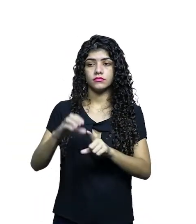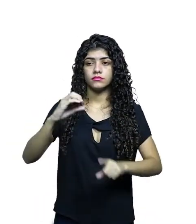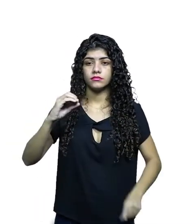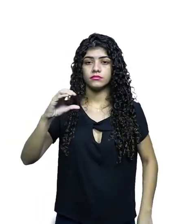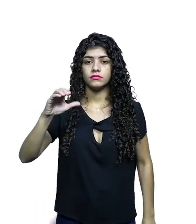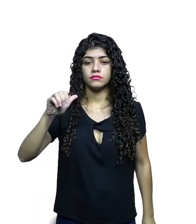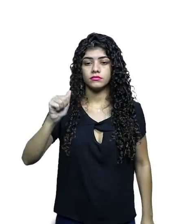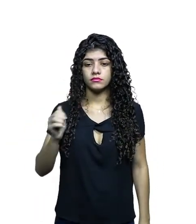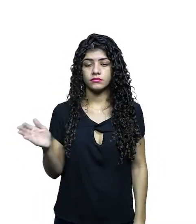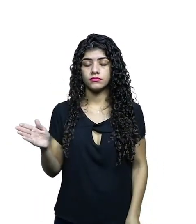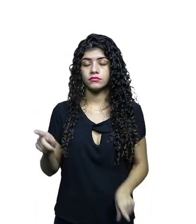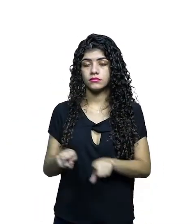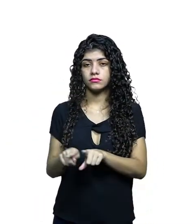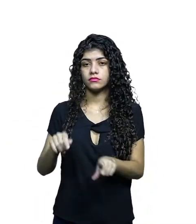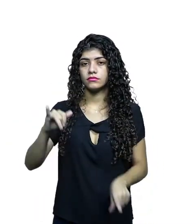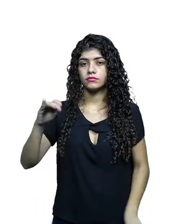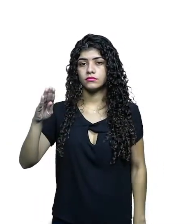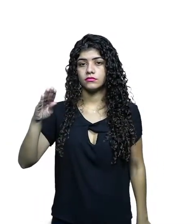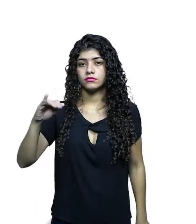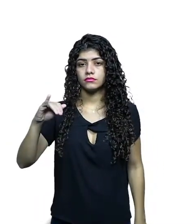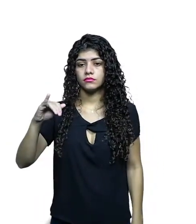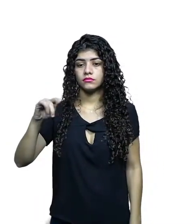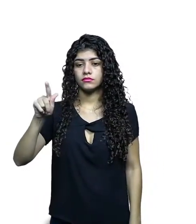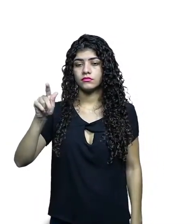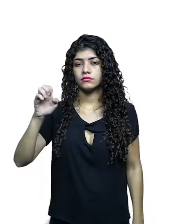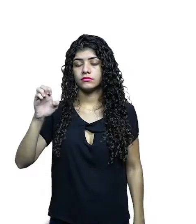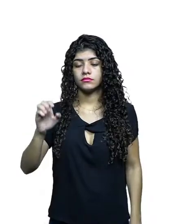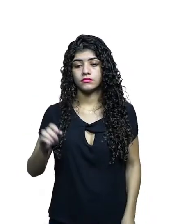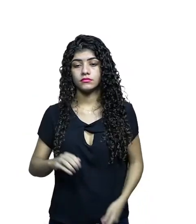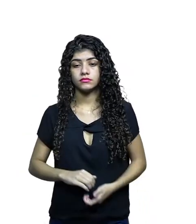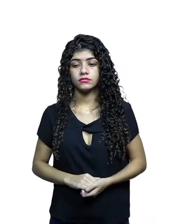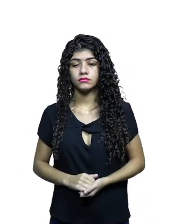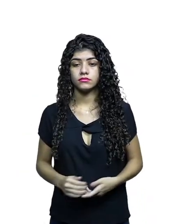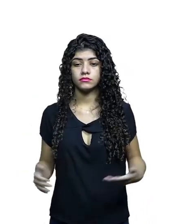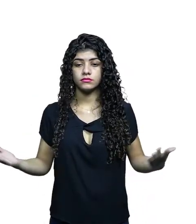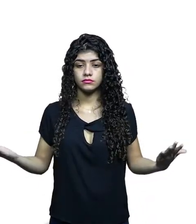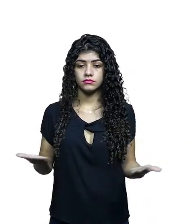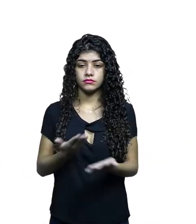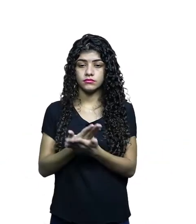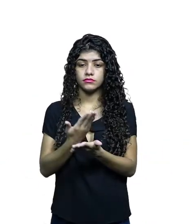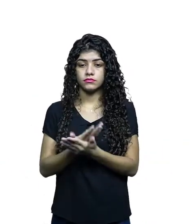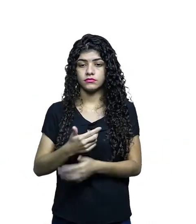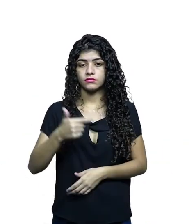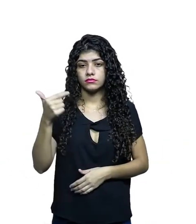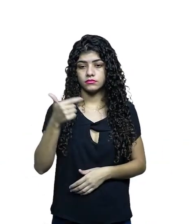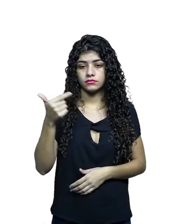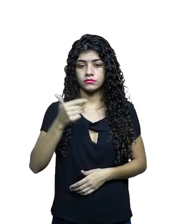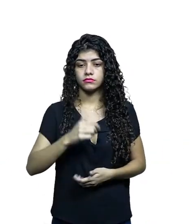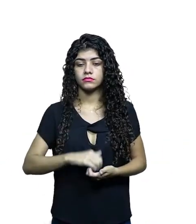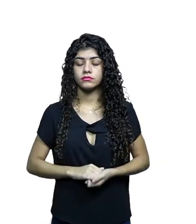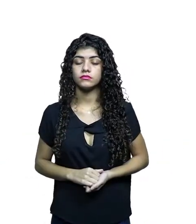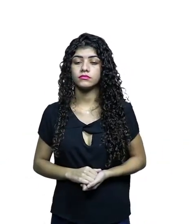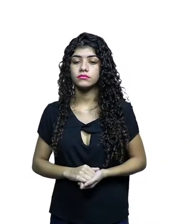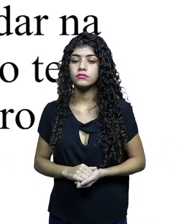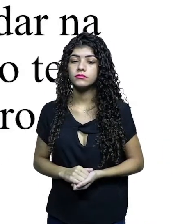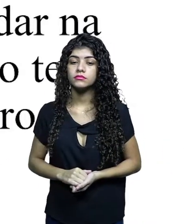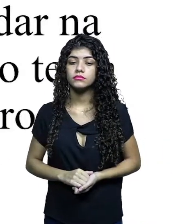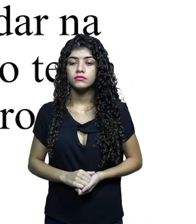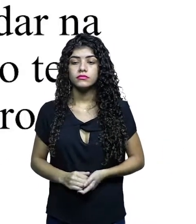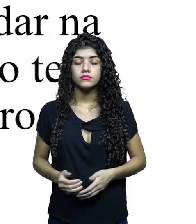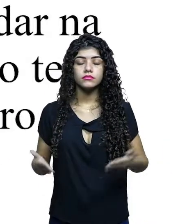o OCA, o IBGE, vai ser muito mais rico. Então, vamos para a segunda aula já tendo feito esse fórum.